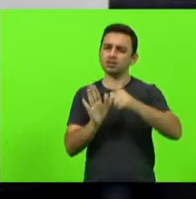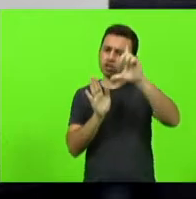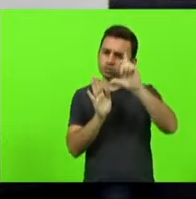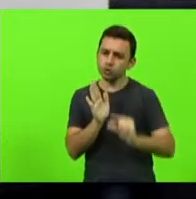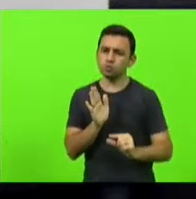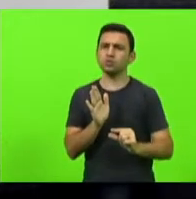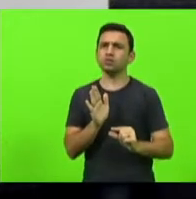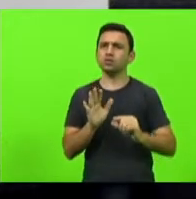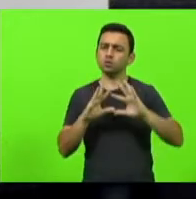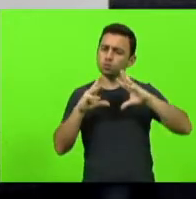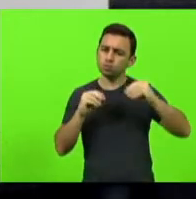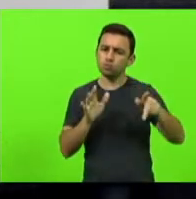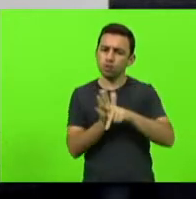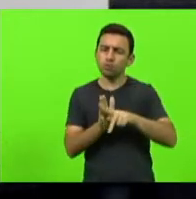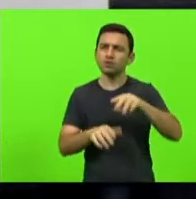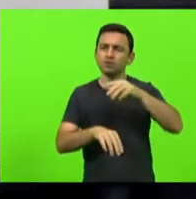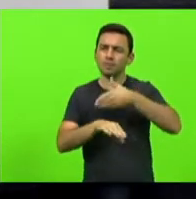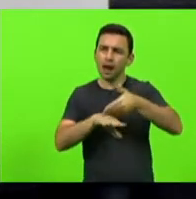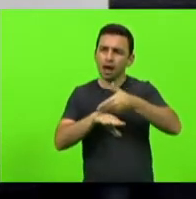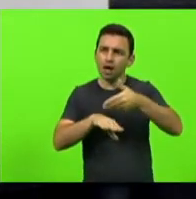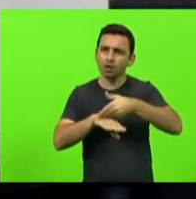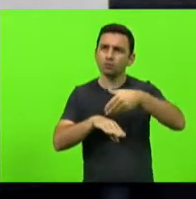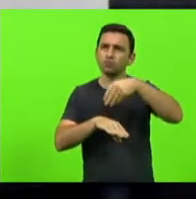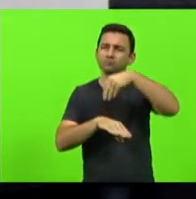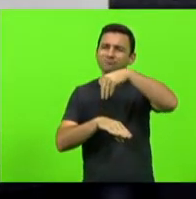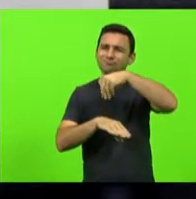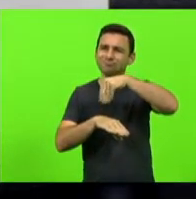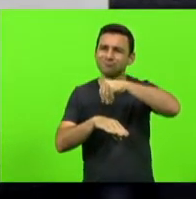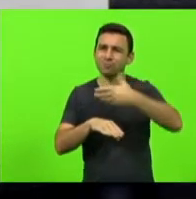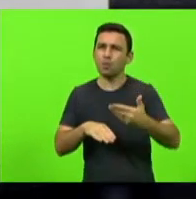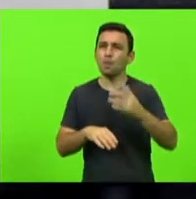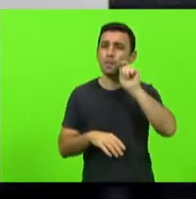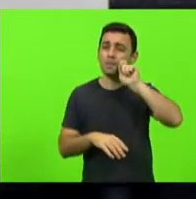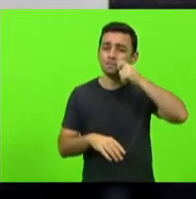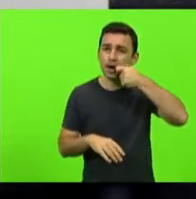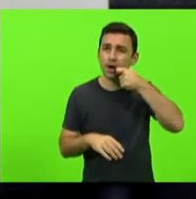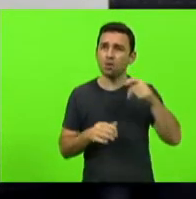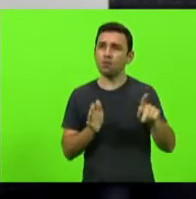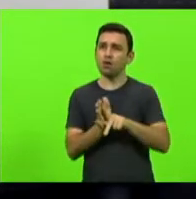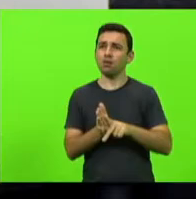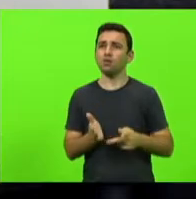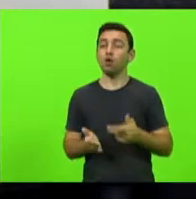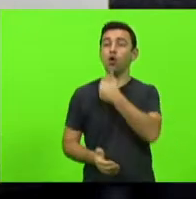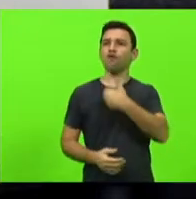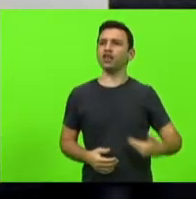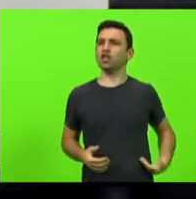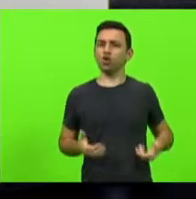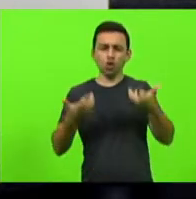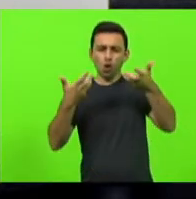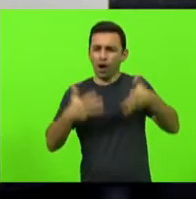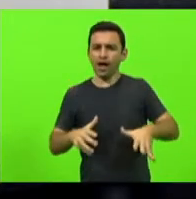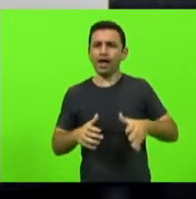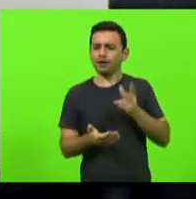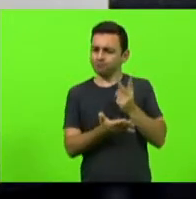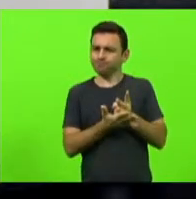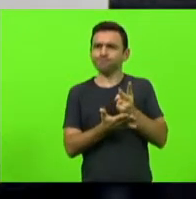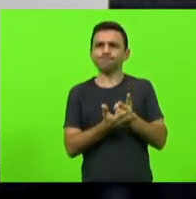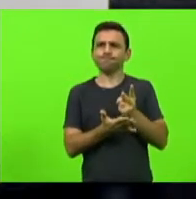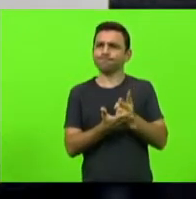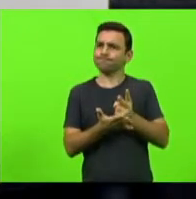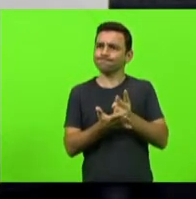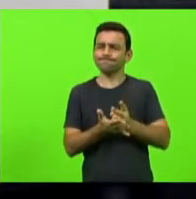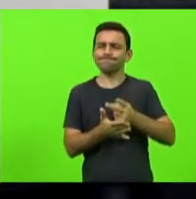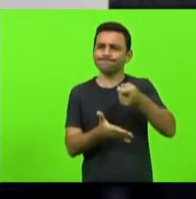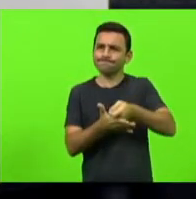derivados do trigo, do pão que o catarinense come. E o governador não abre mão do pão que o catarinense come.